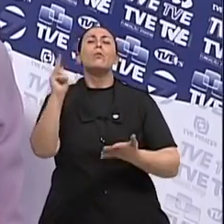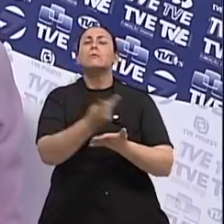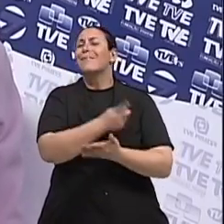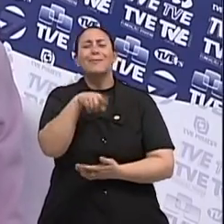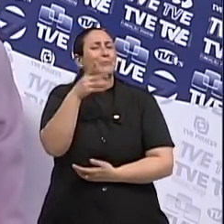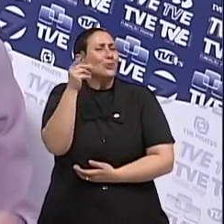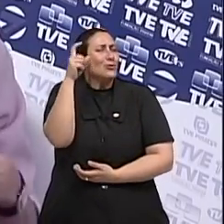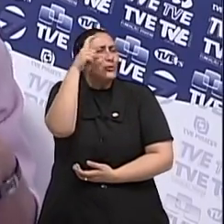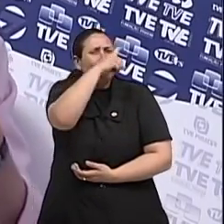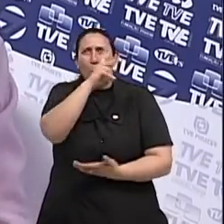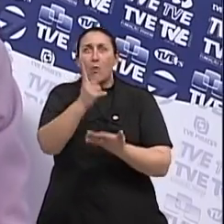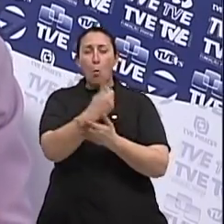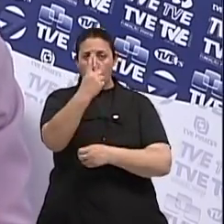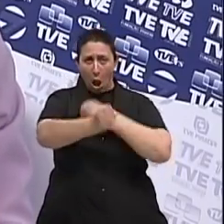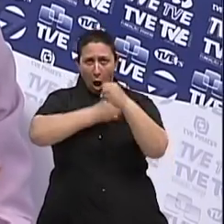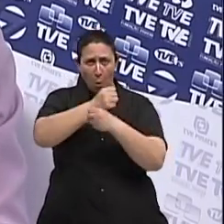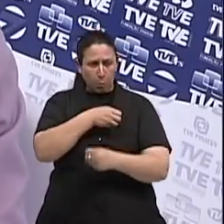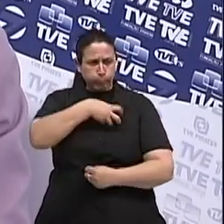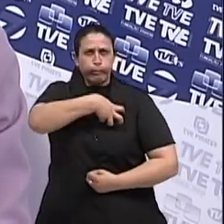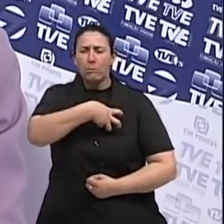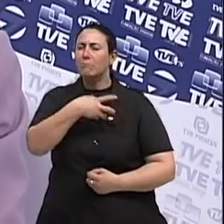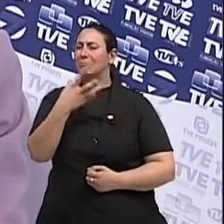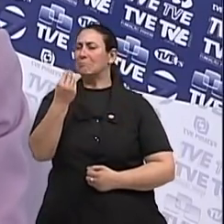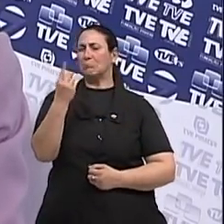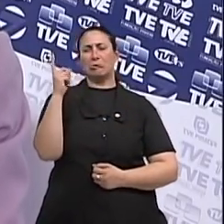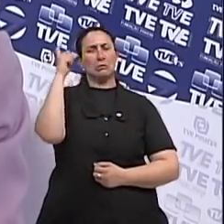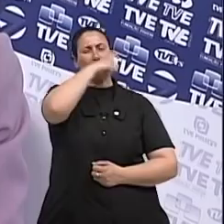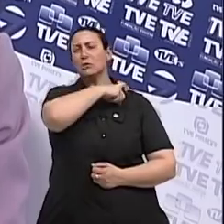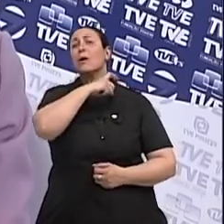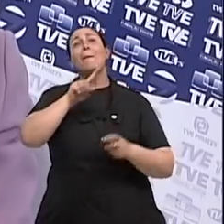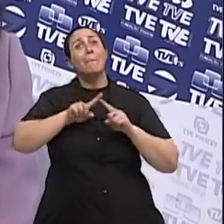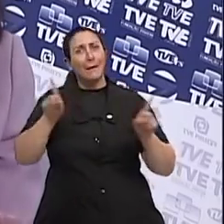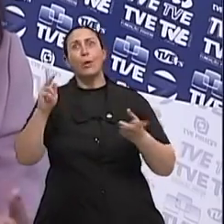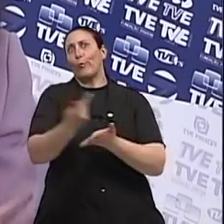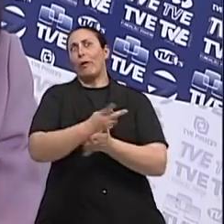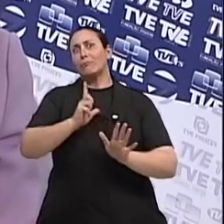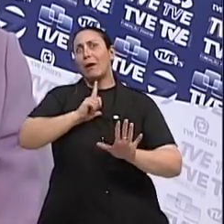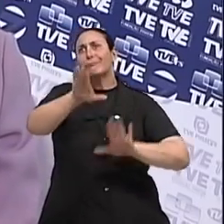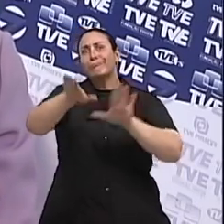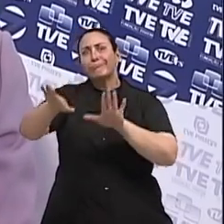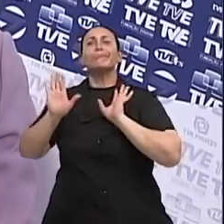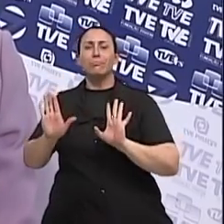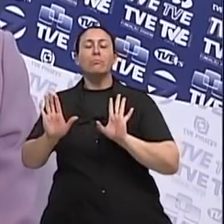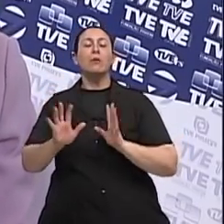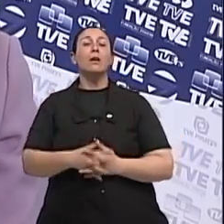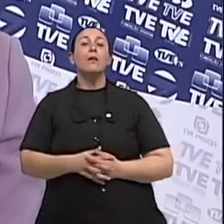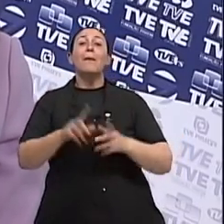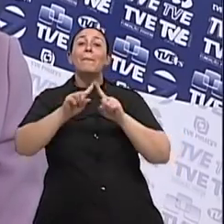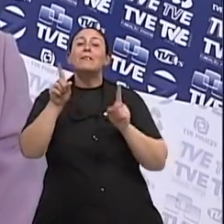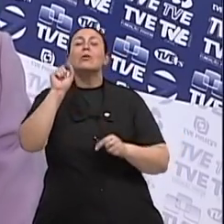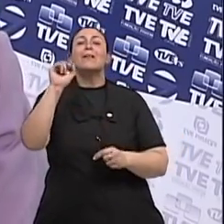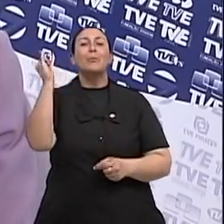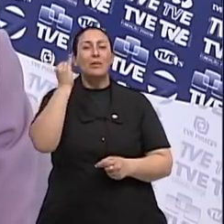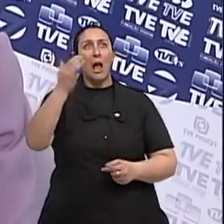raros. O ideal é detectar pela mamografia. O autoexame ajuda, mas ele tem